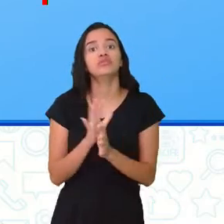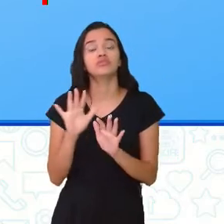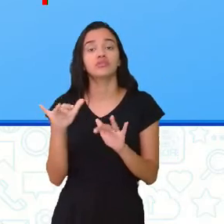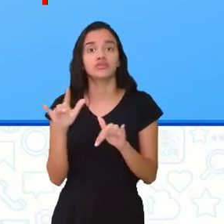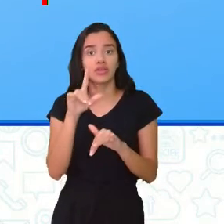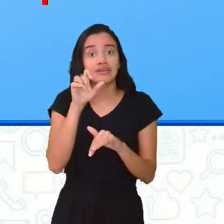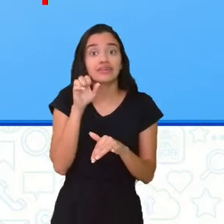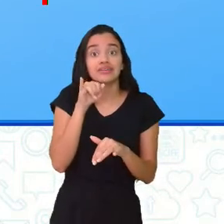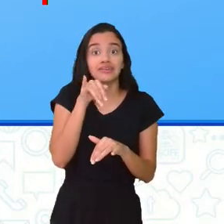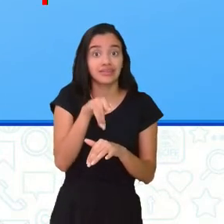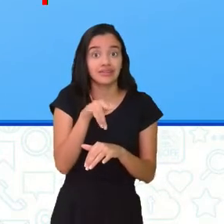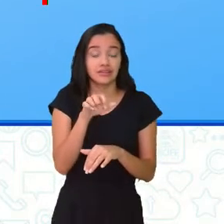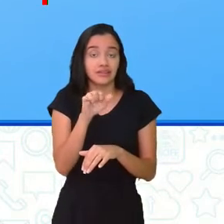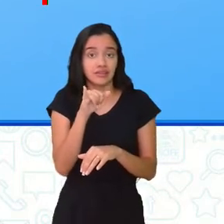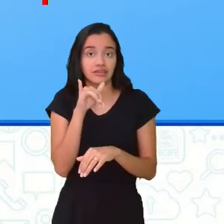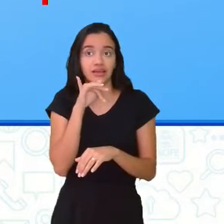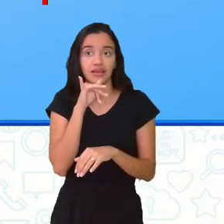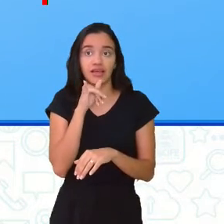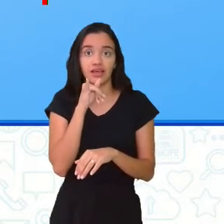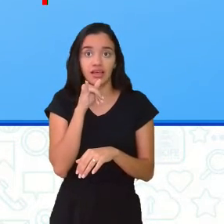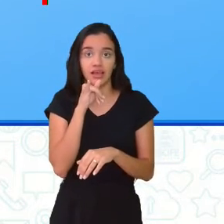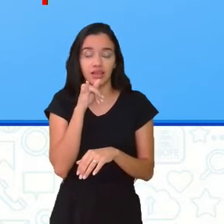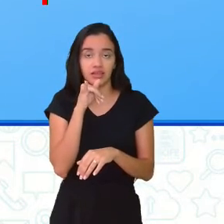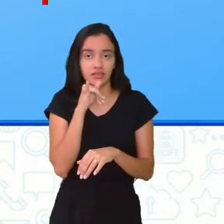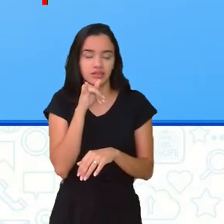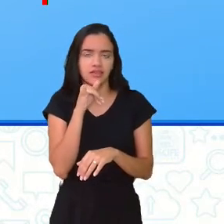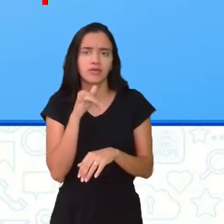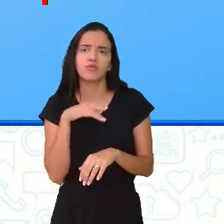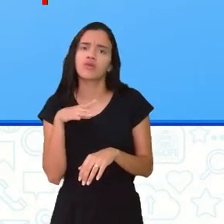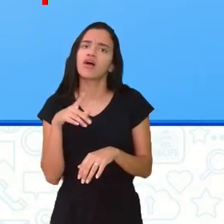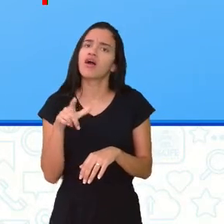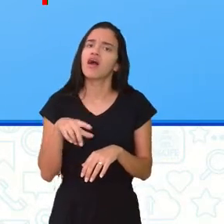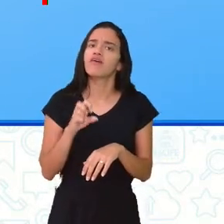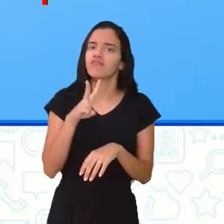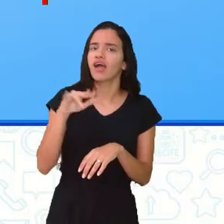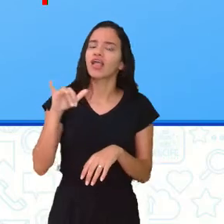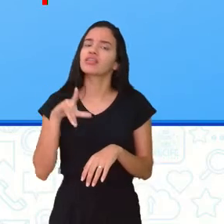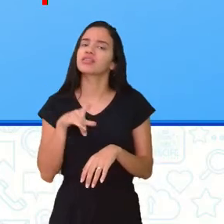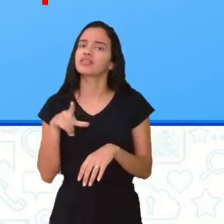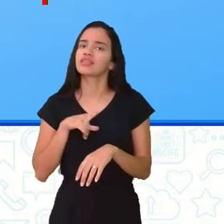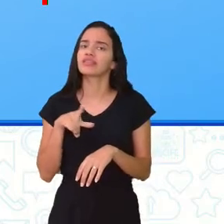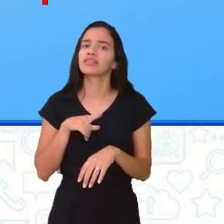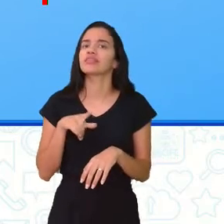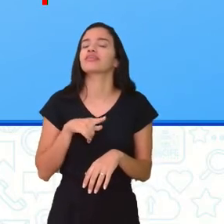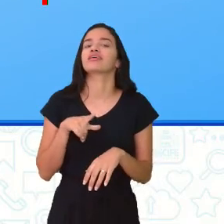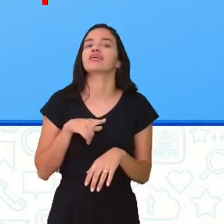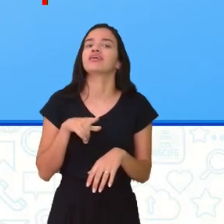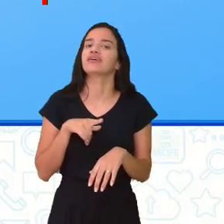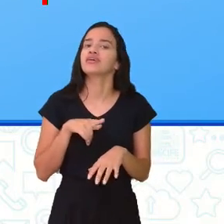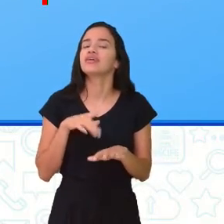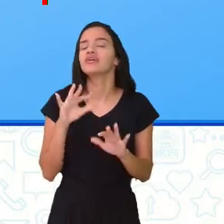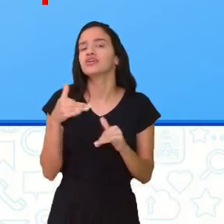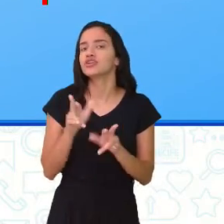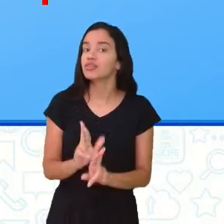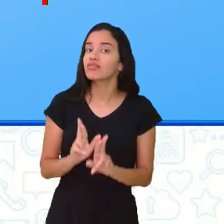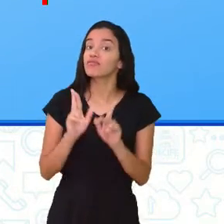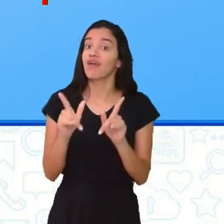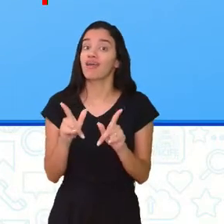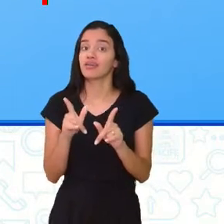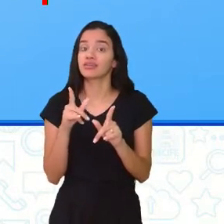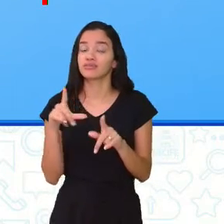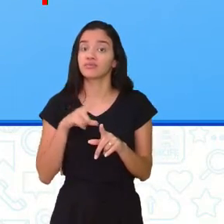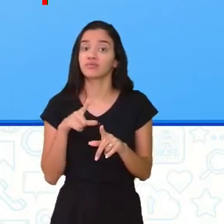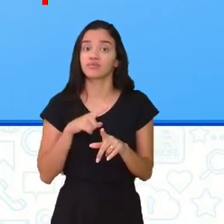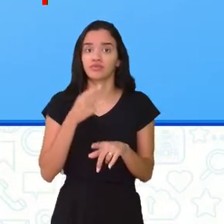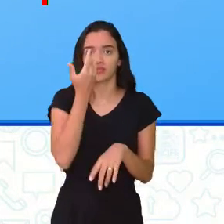Se você for ponto a ponto, provavelmente vai ter alguma diferença, como o nosso rosto. Se você dividir